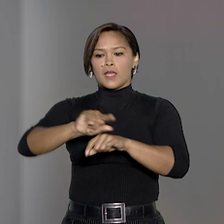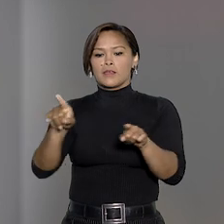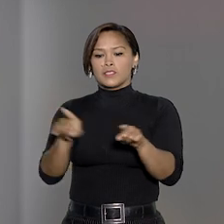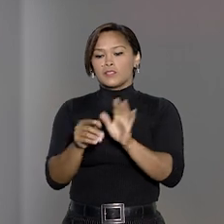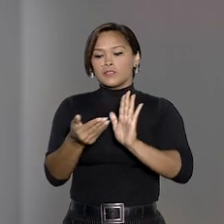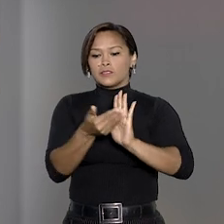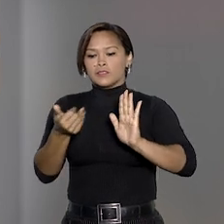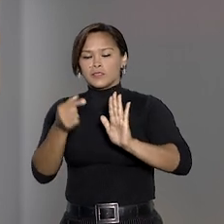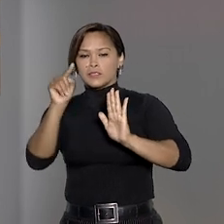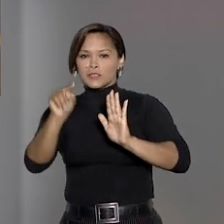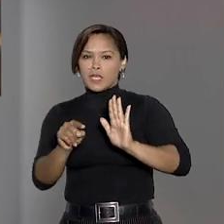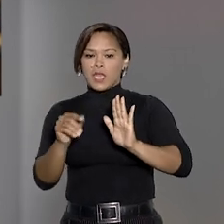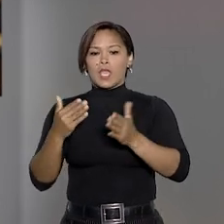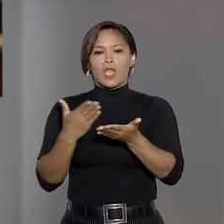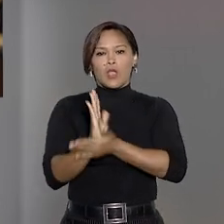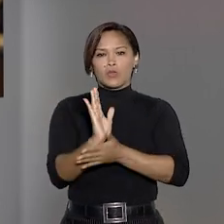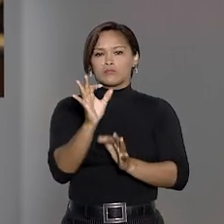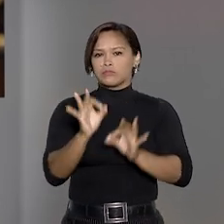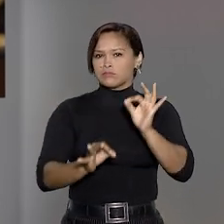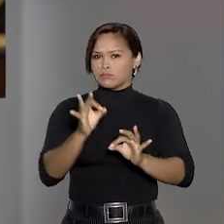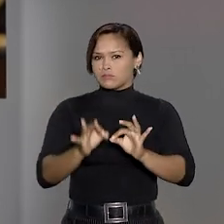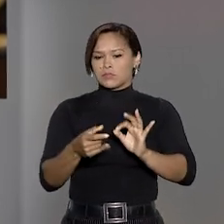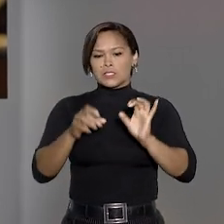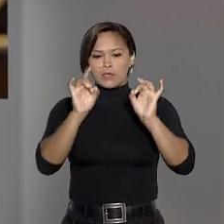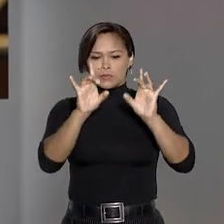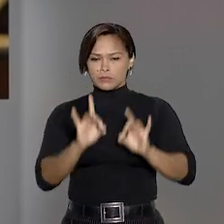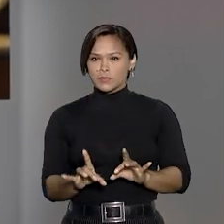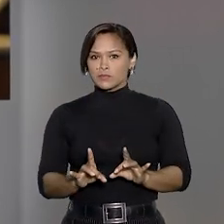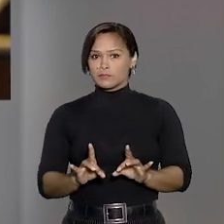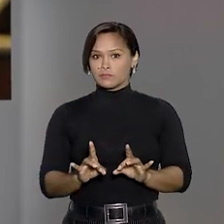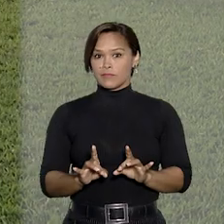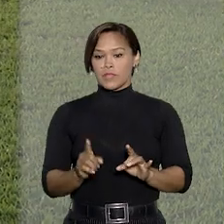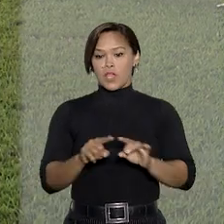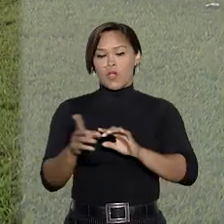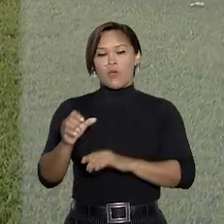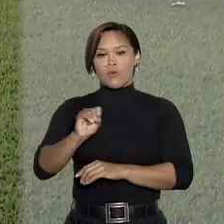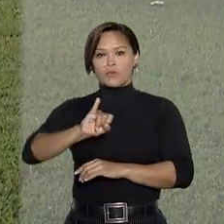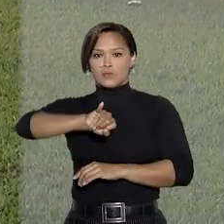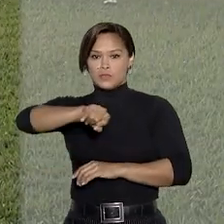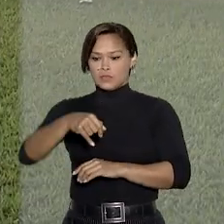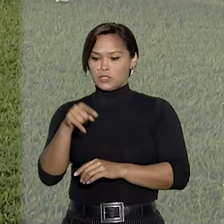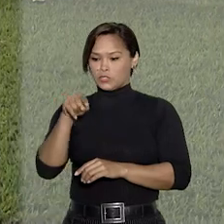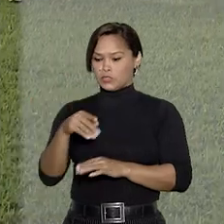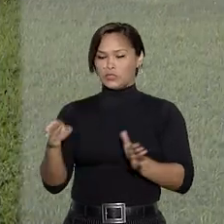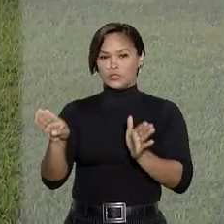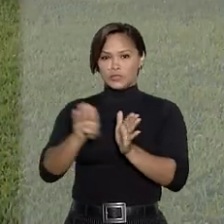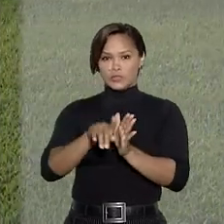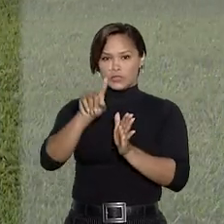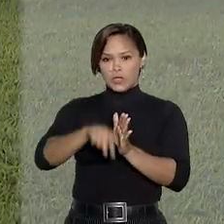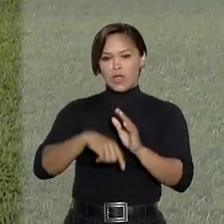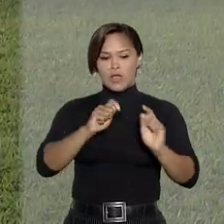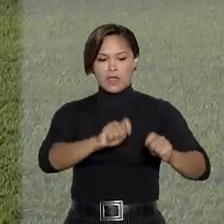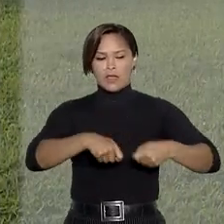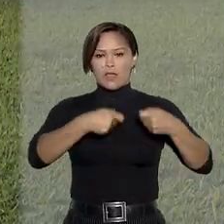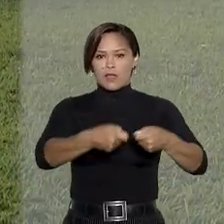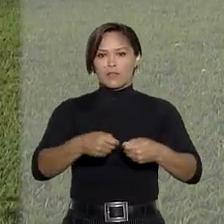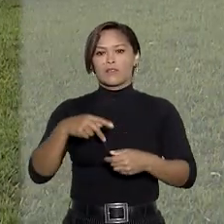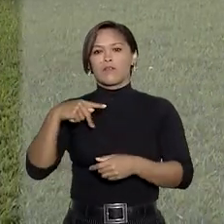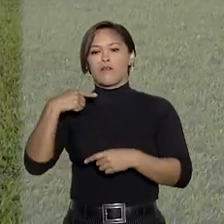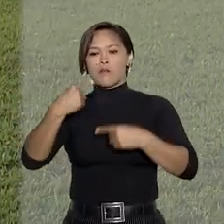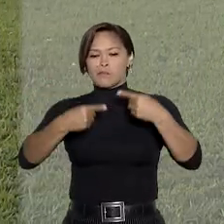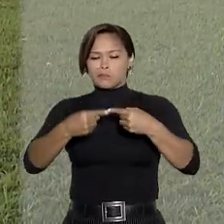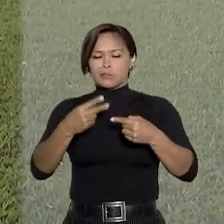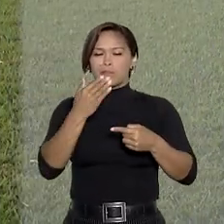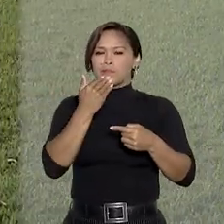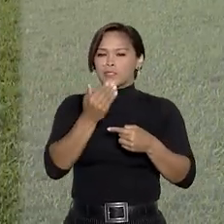comarca de João Pessoa sem autorização judicial específica. No Superior Tribunal de Justiça, a defesa do político